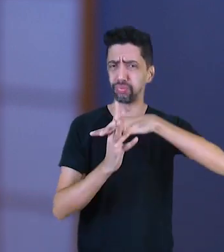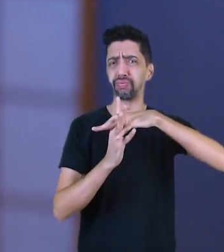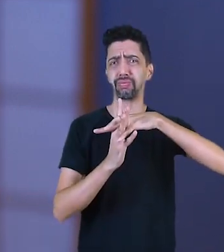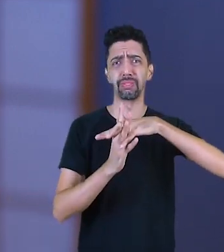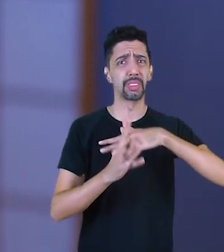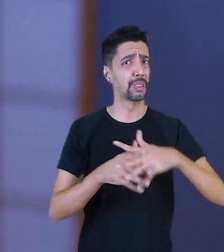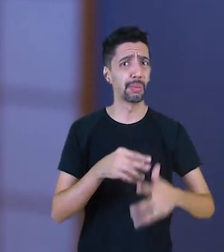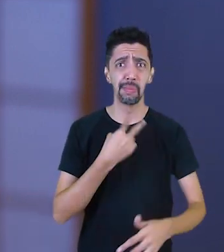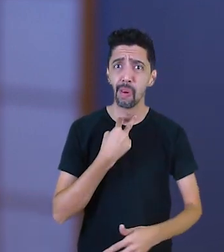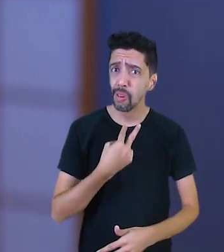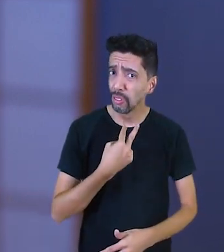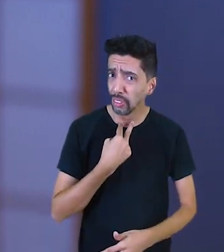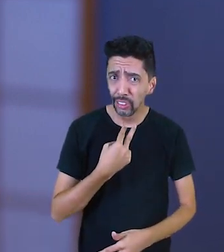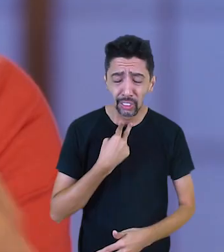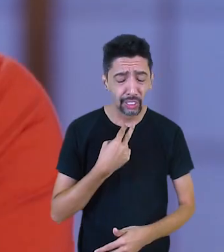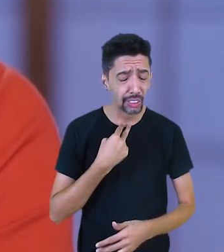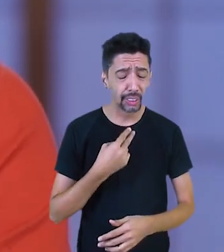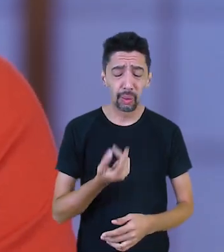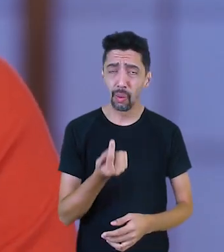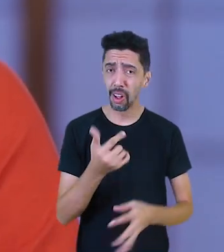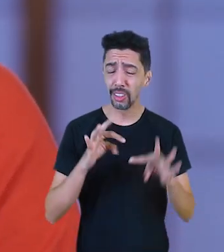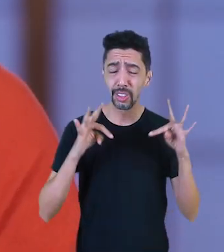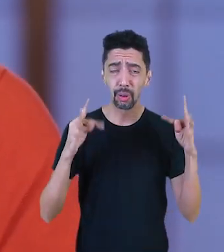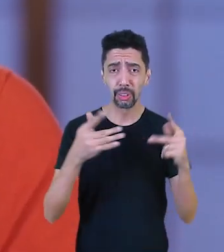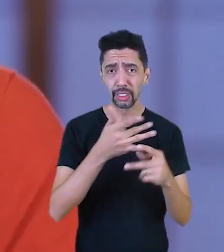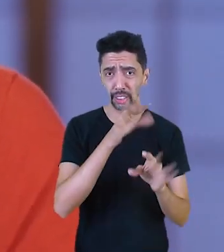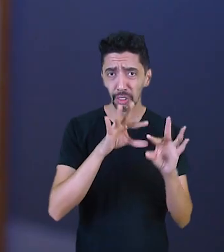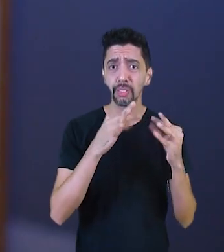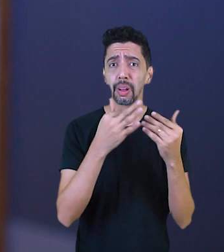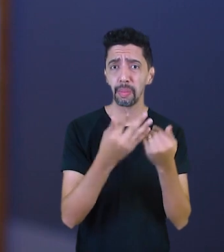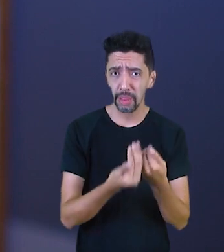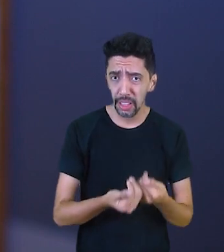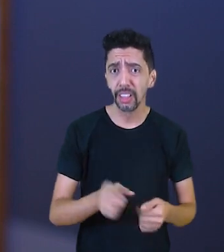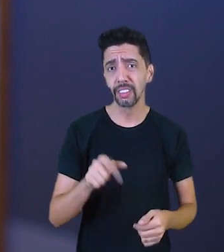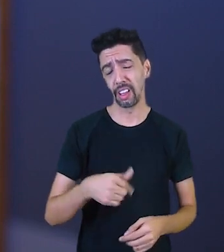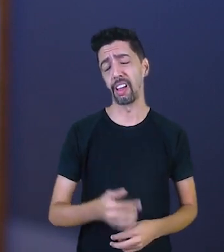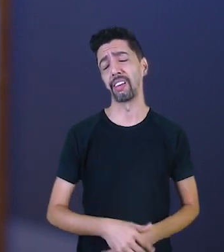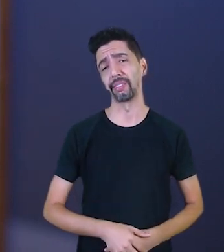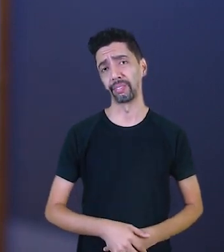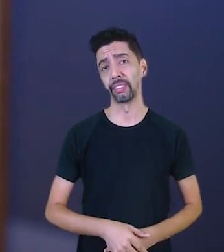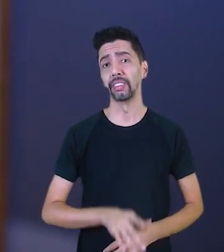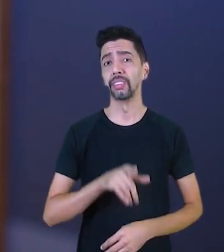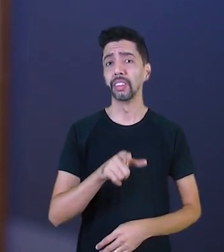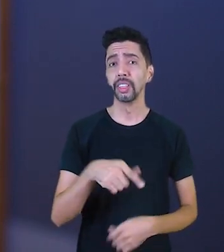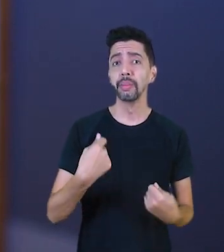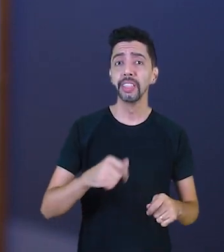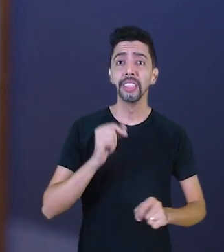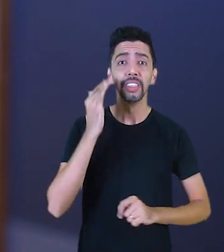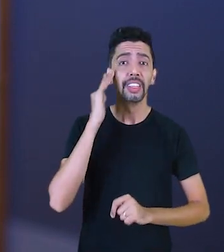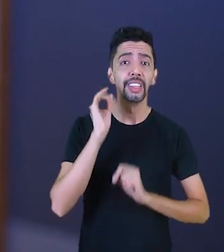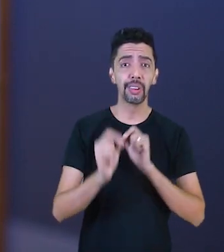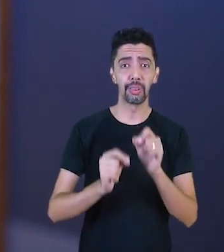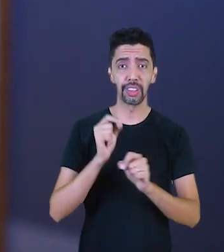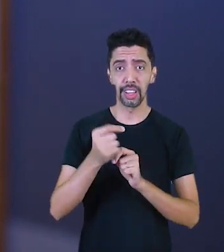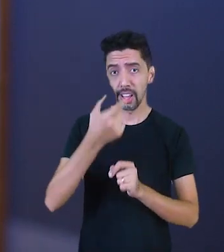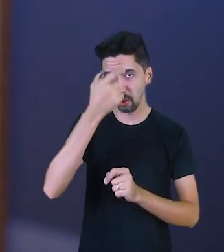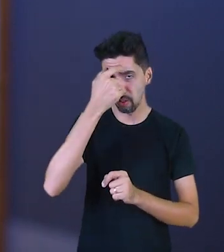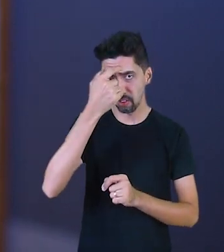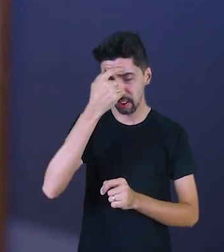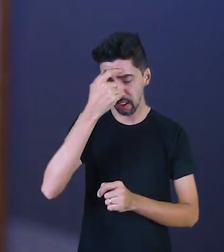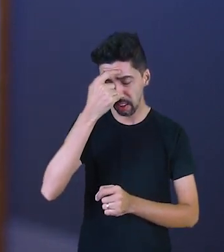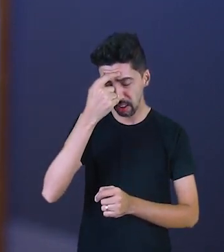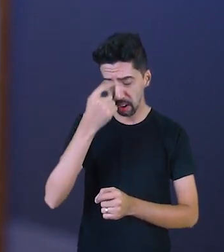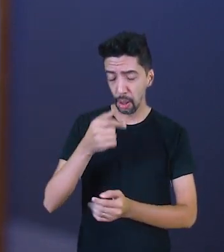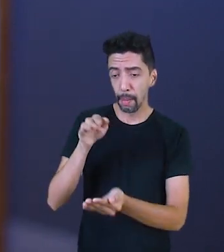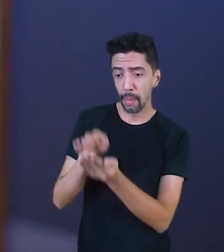que o grande ato de poupar é você deixar de gastar. E deixar de gastar tem que ter sim a consciência